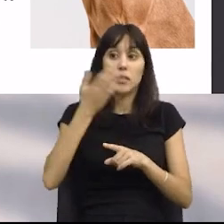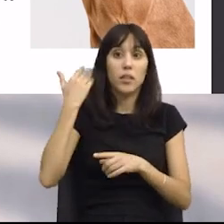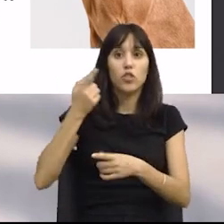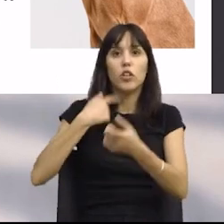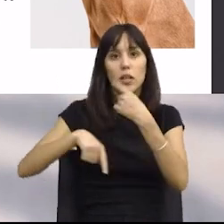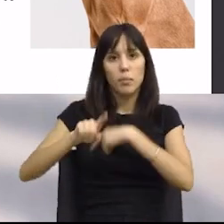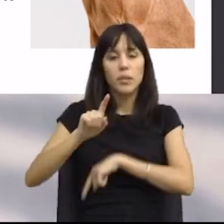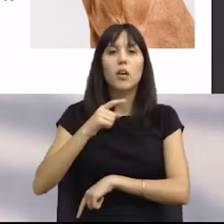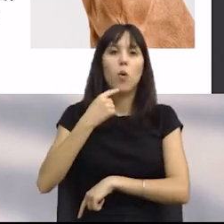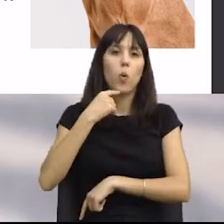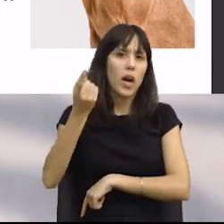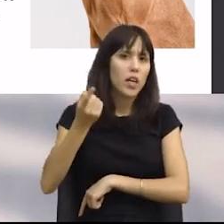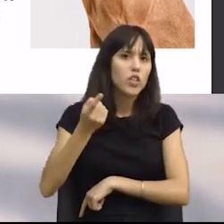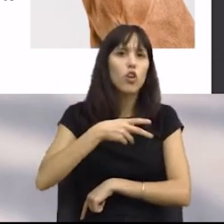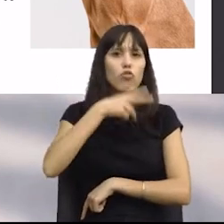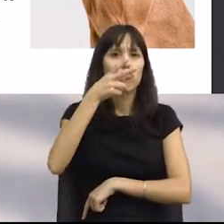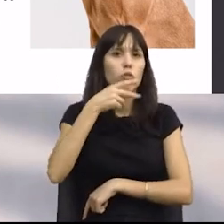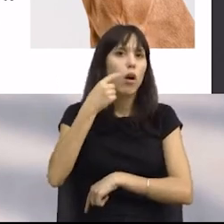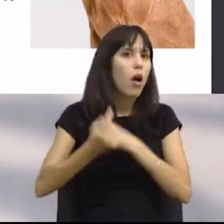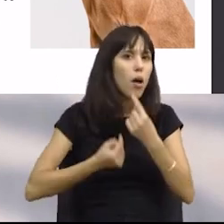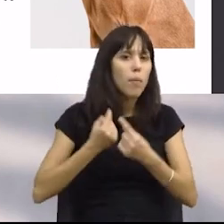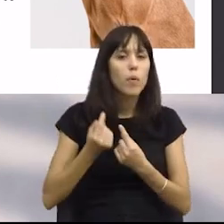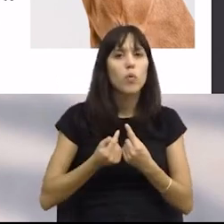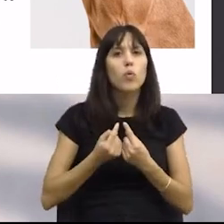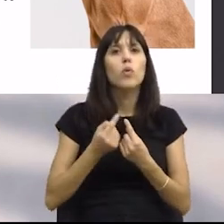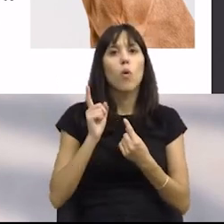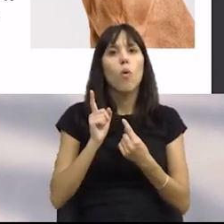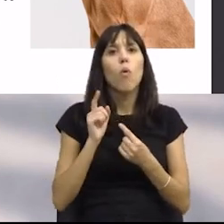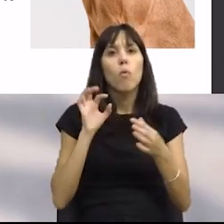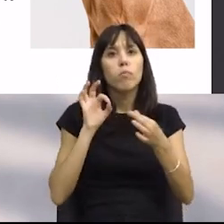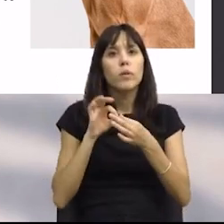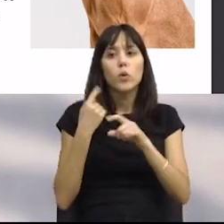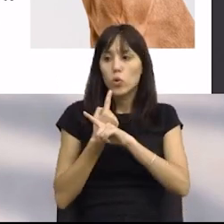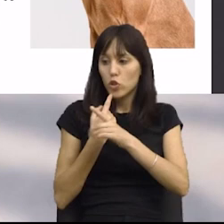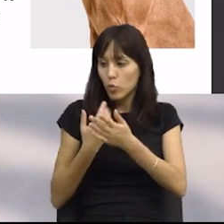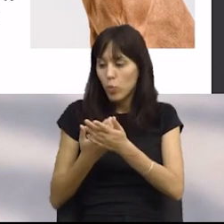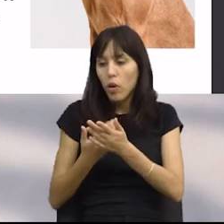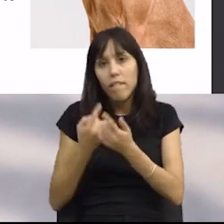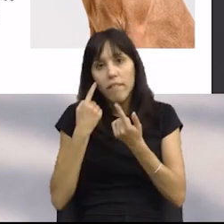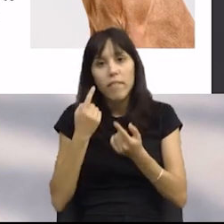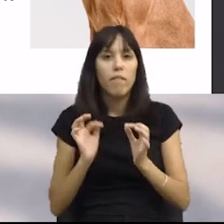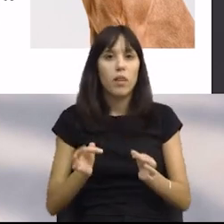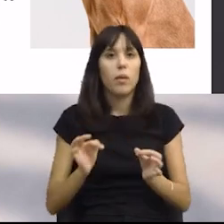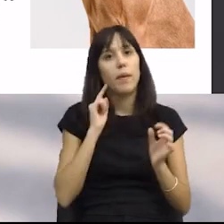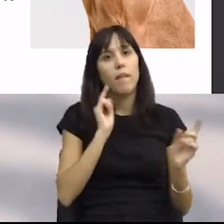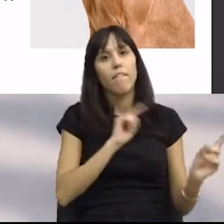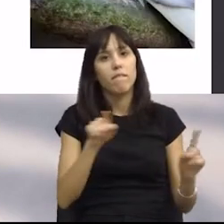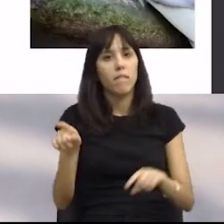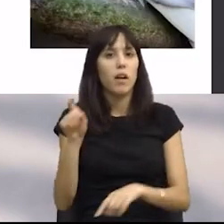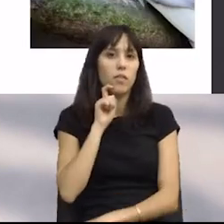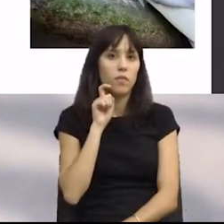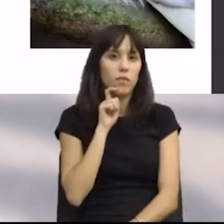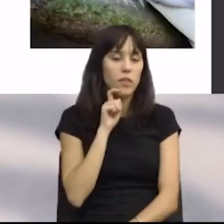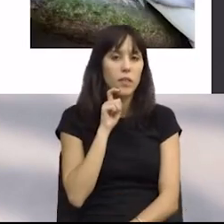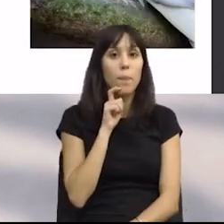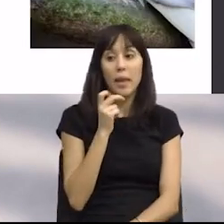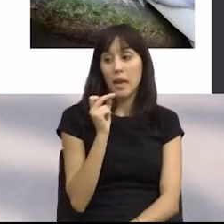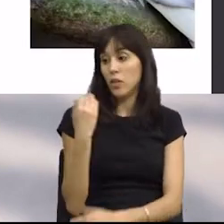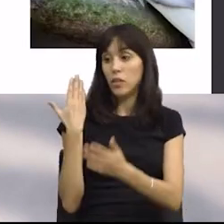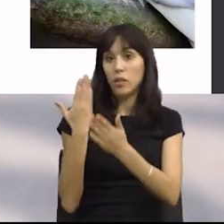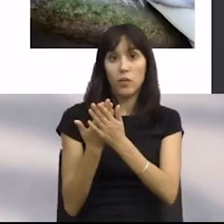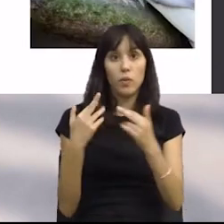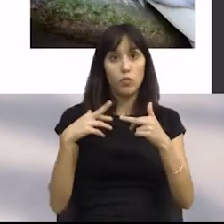reclamação devidamente identificada por iniciativa própria ou relativamente a fatos que justificassem essa intervenção. Nos últimos anos, vários